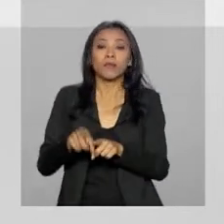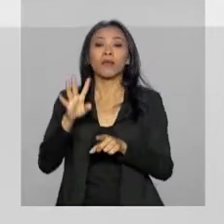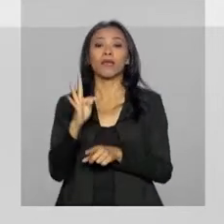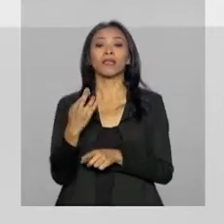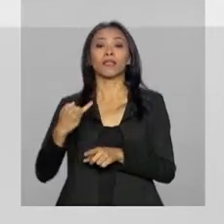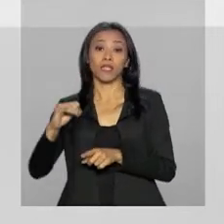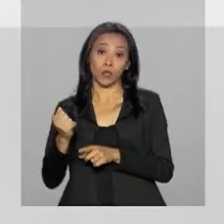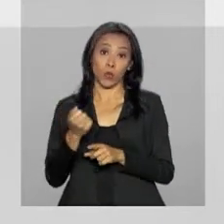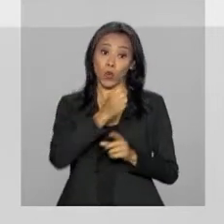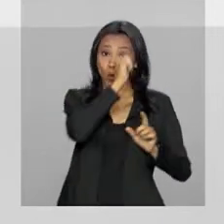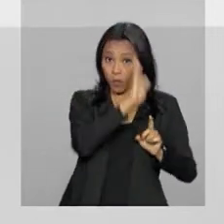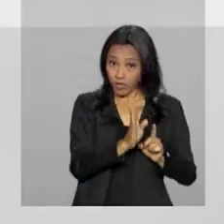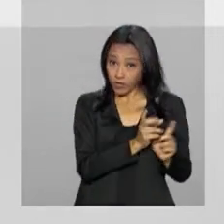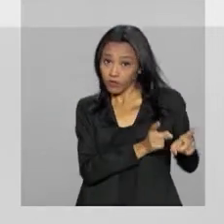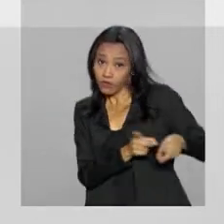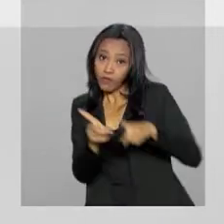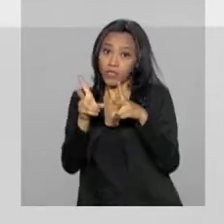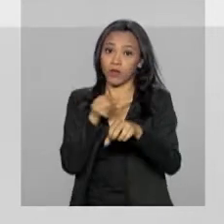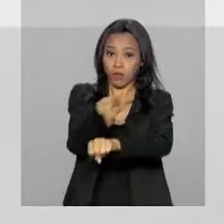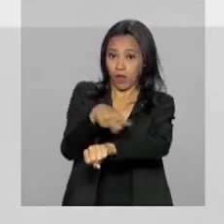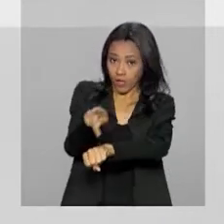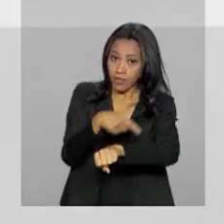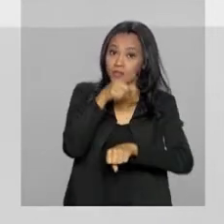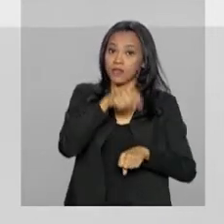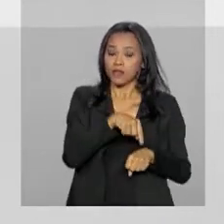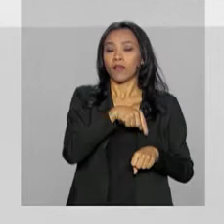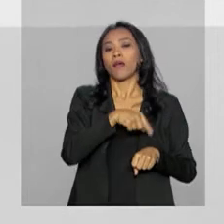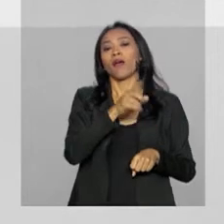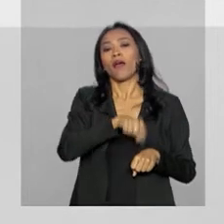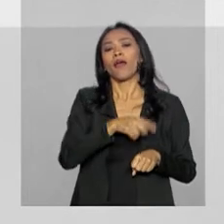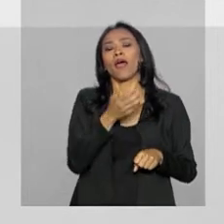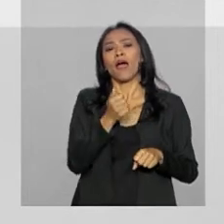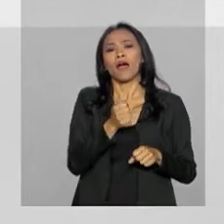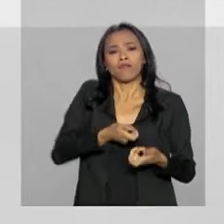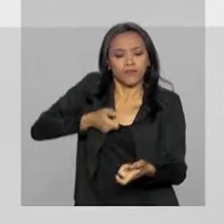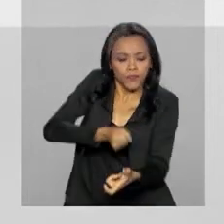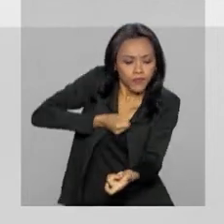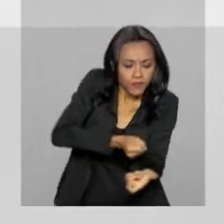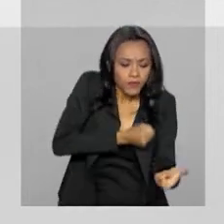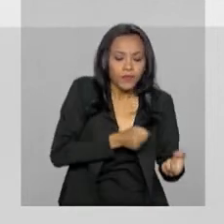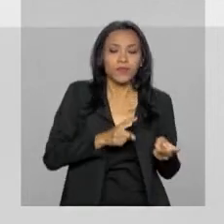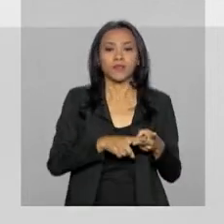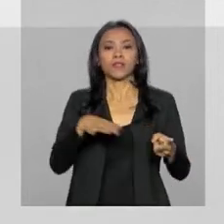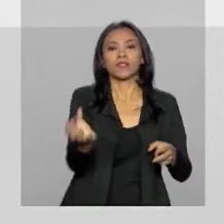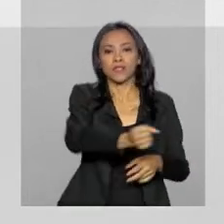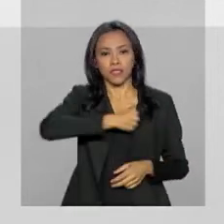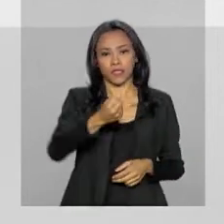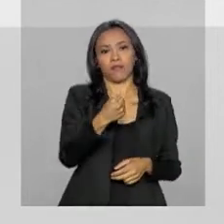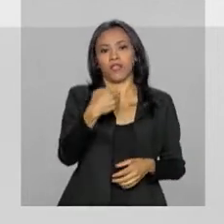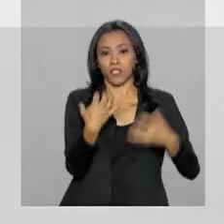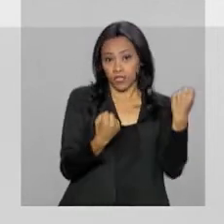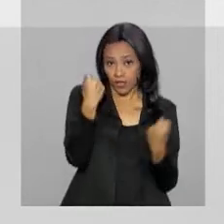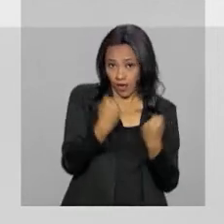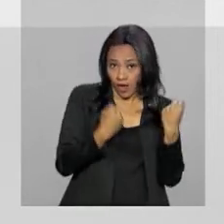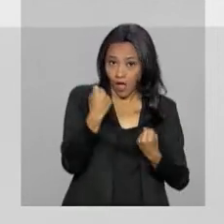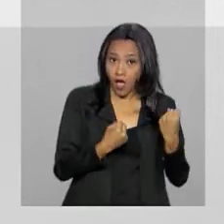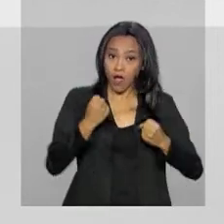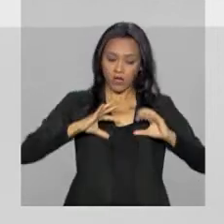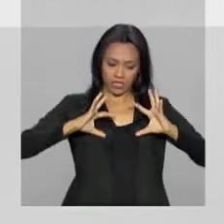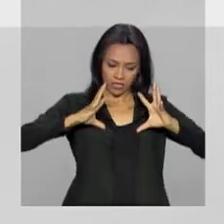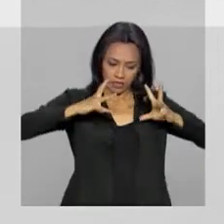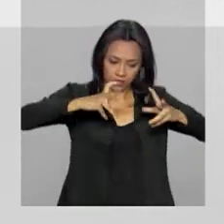vendas do Brasil para o Paraguai incluem adubo e fertilizante, cervejas, automóveis, máquinas